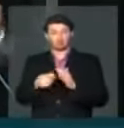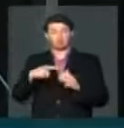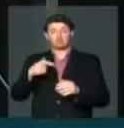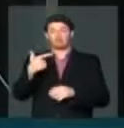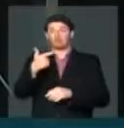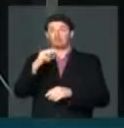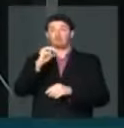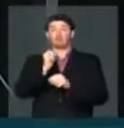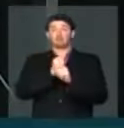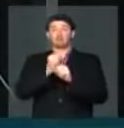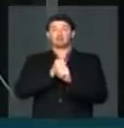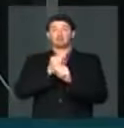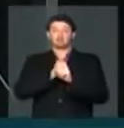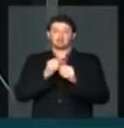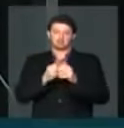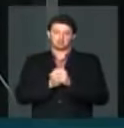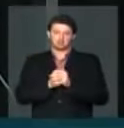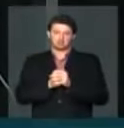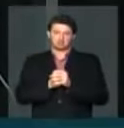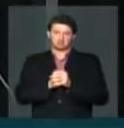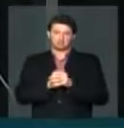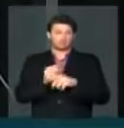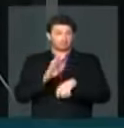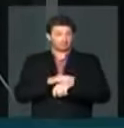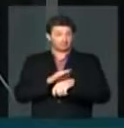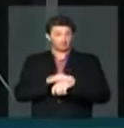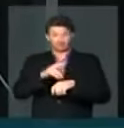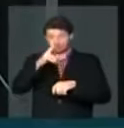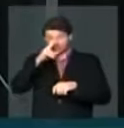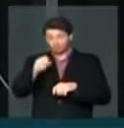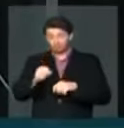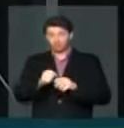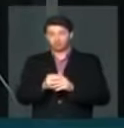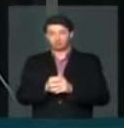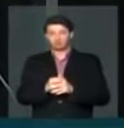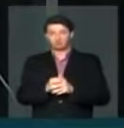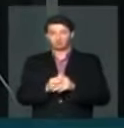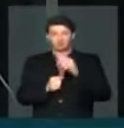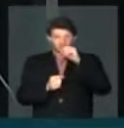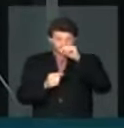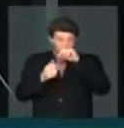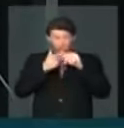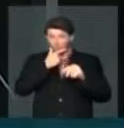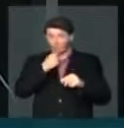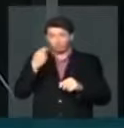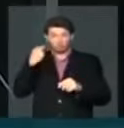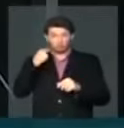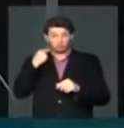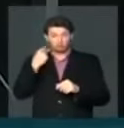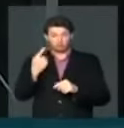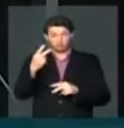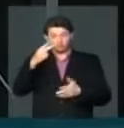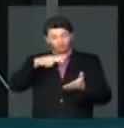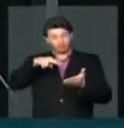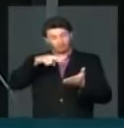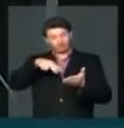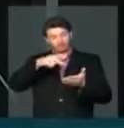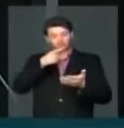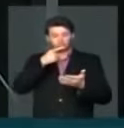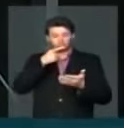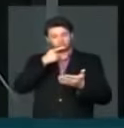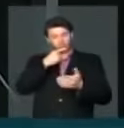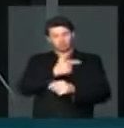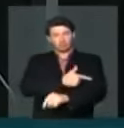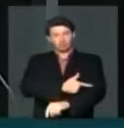décadas. É um tempo bastante grande para que um juiz analisando o